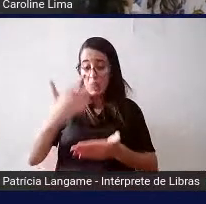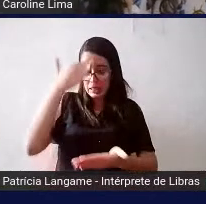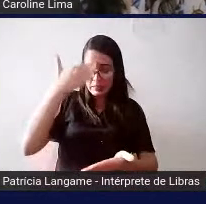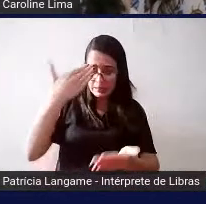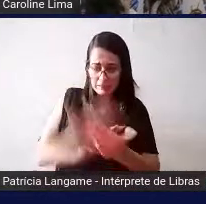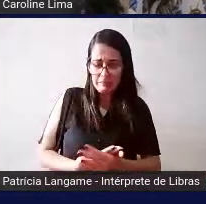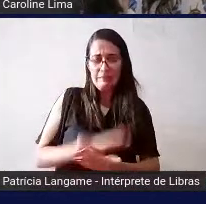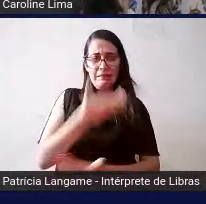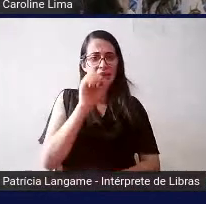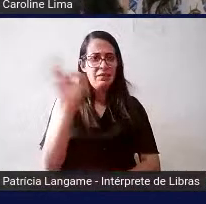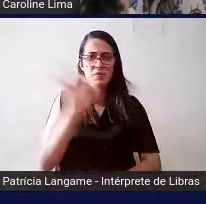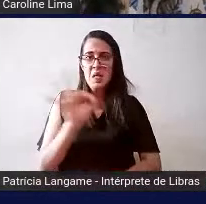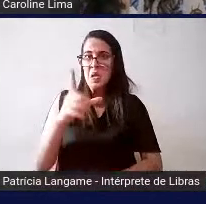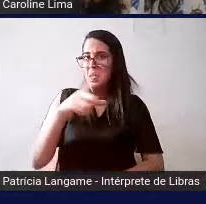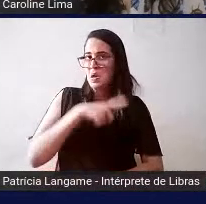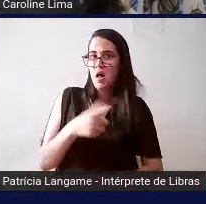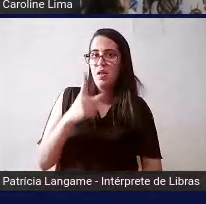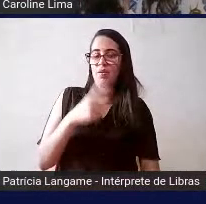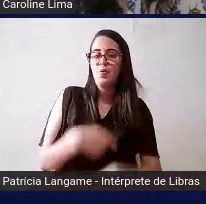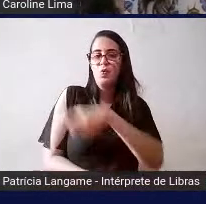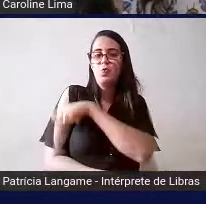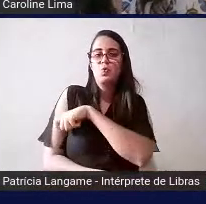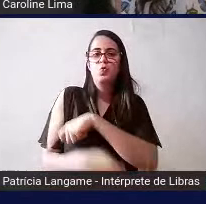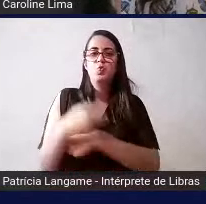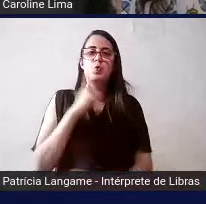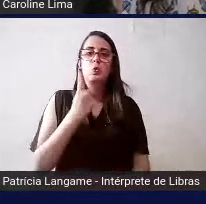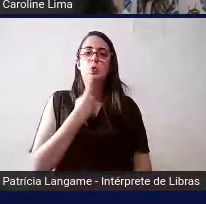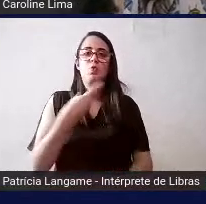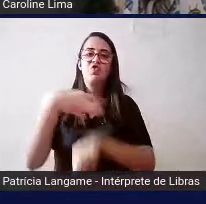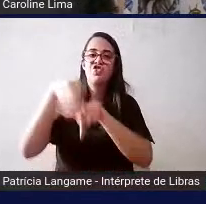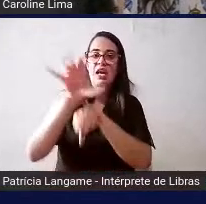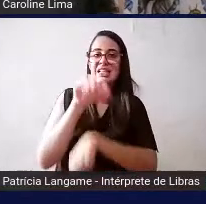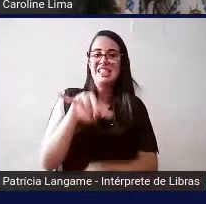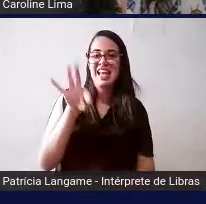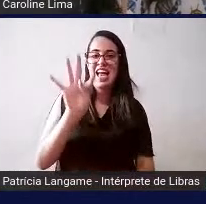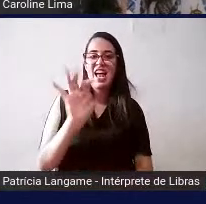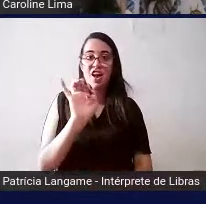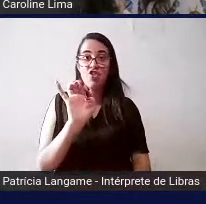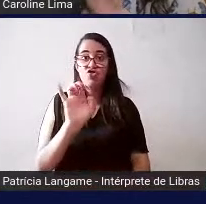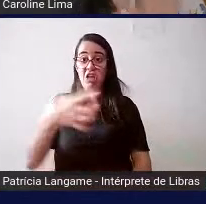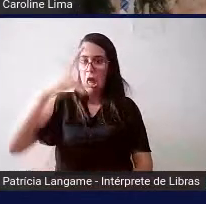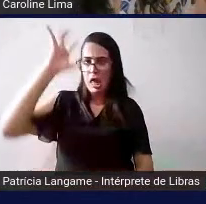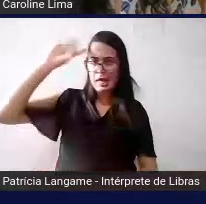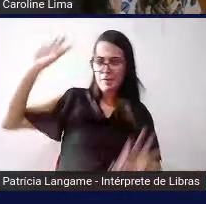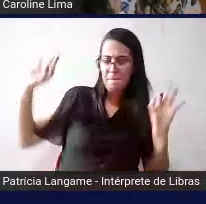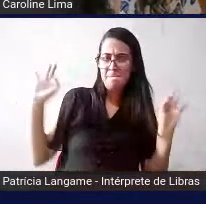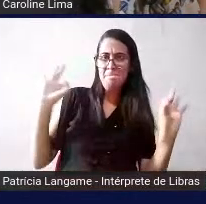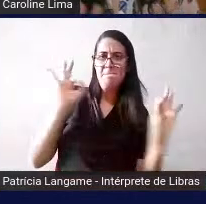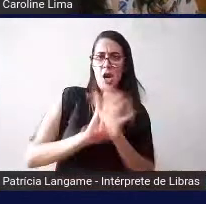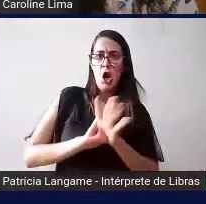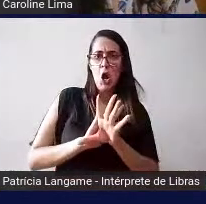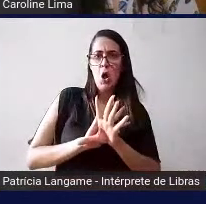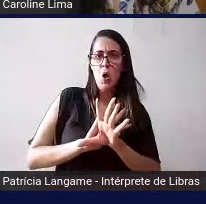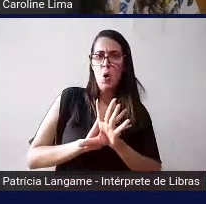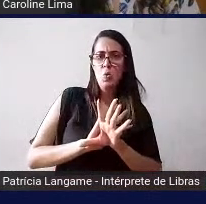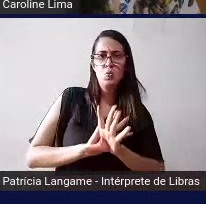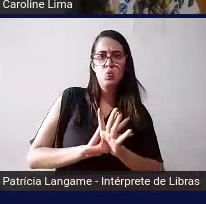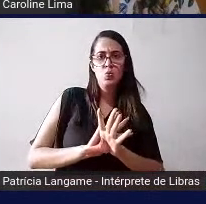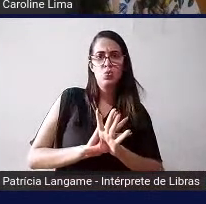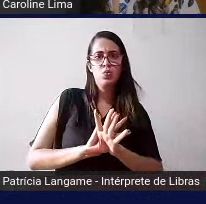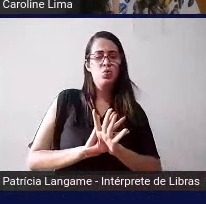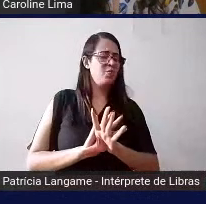ah eu tenho um aluno surdo eu vou indicar um site pra ele e tá resolvida a minha questão de acessibilidade porque lá